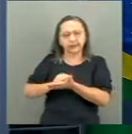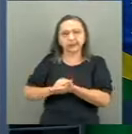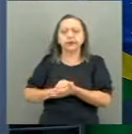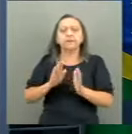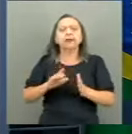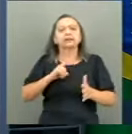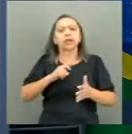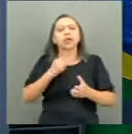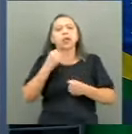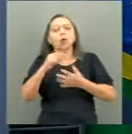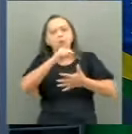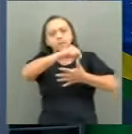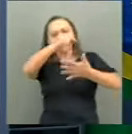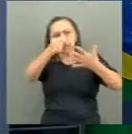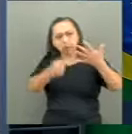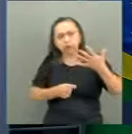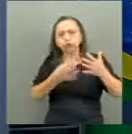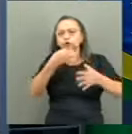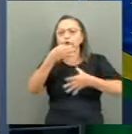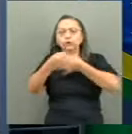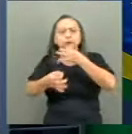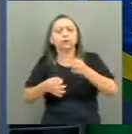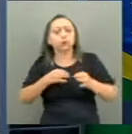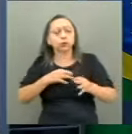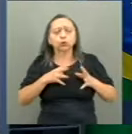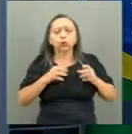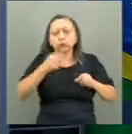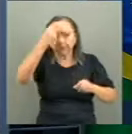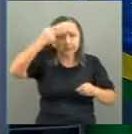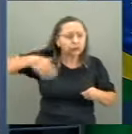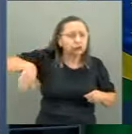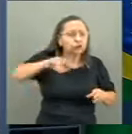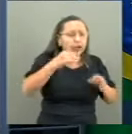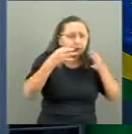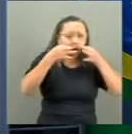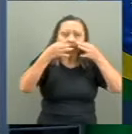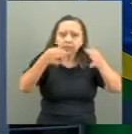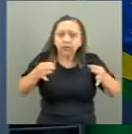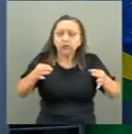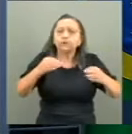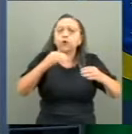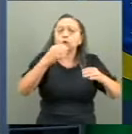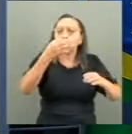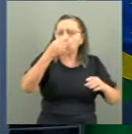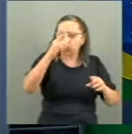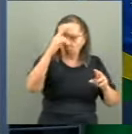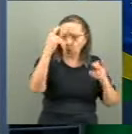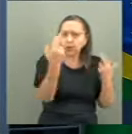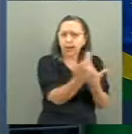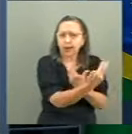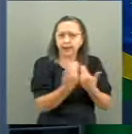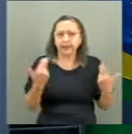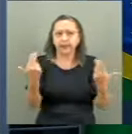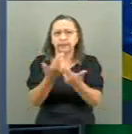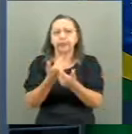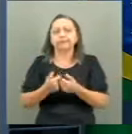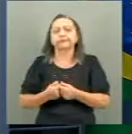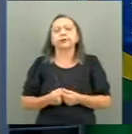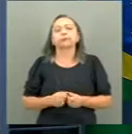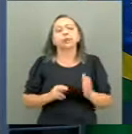sugeridos. Foi unanimidade para todos que estavam lá. Revogação da Emenda Constitucional 95 de 2016.